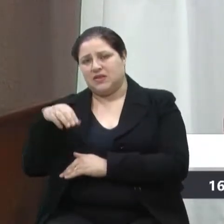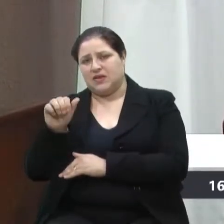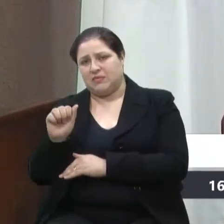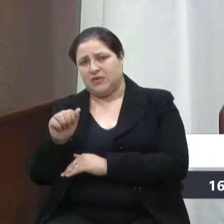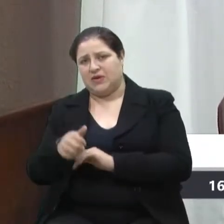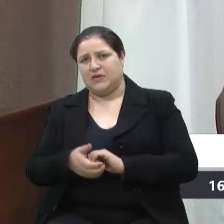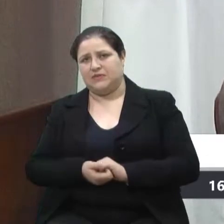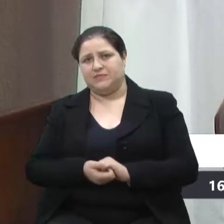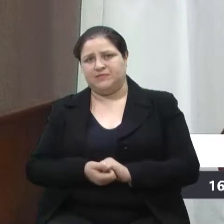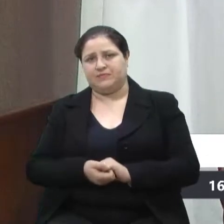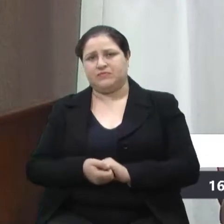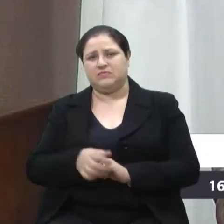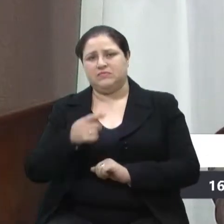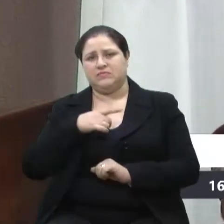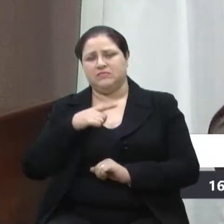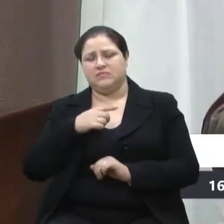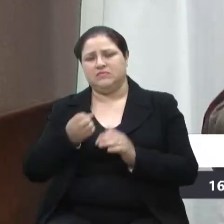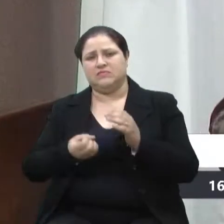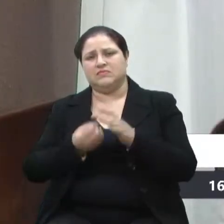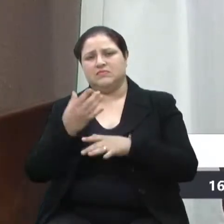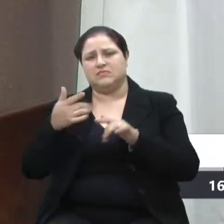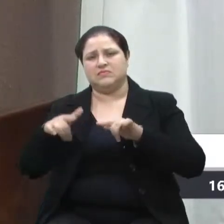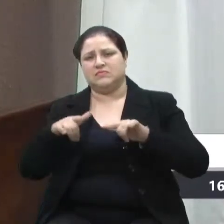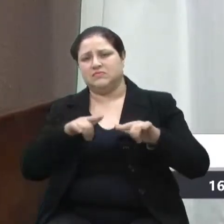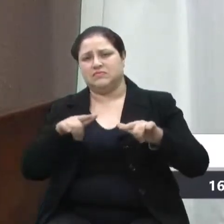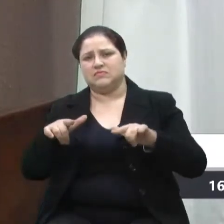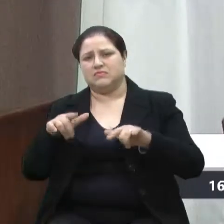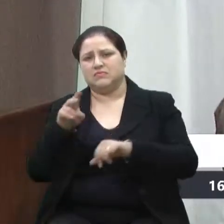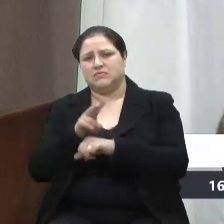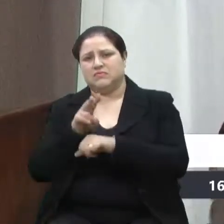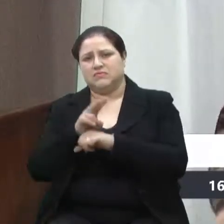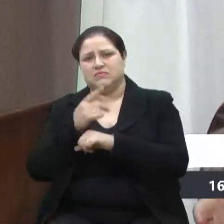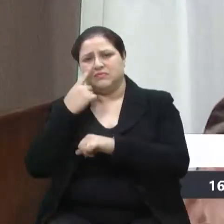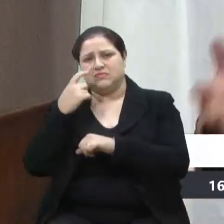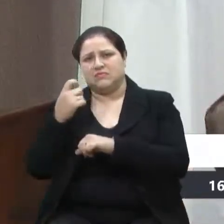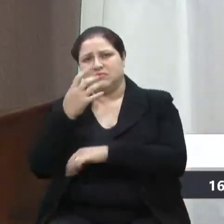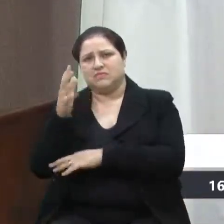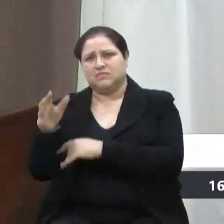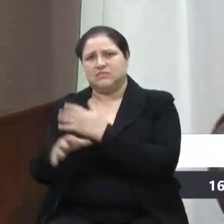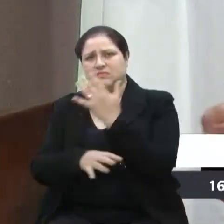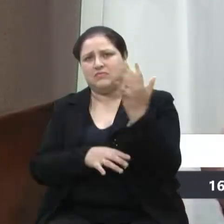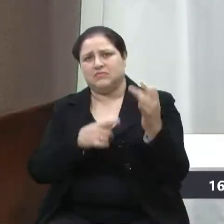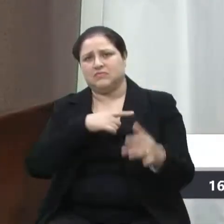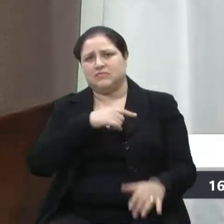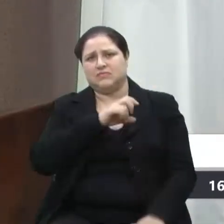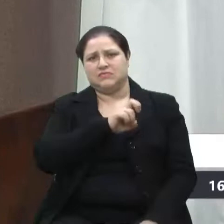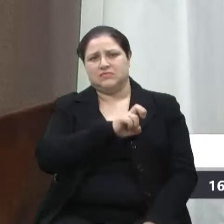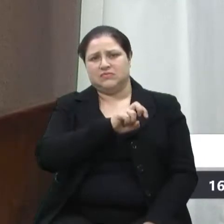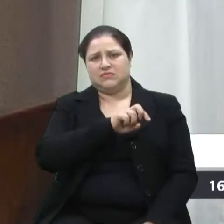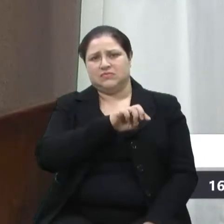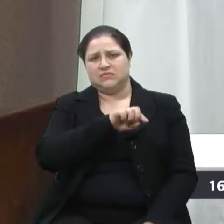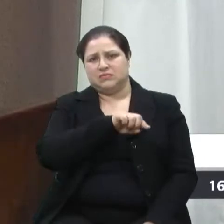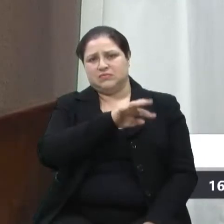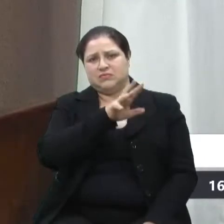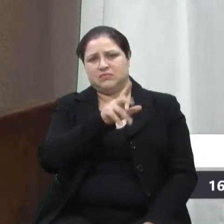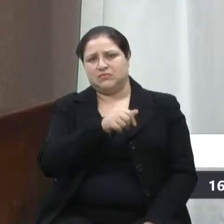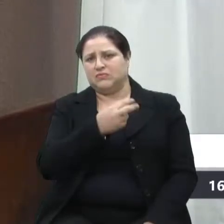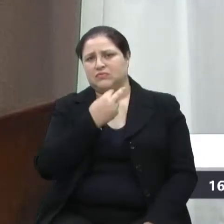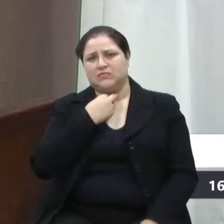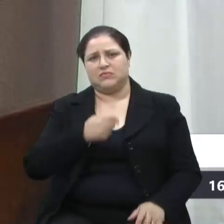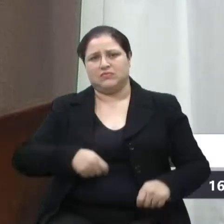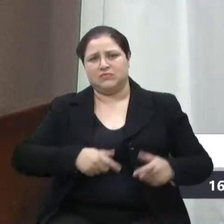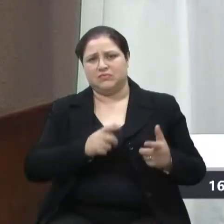que dá para criar espaços de proteção de áreas de interesse ambiental, tem cinco milhões, mas não dá para gastar lá no Banco do Materal de Construção.